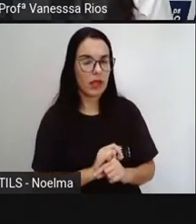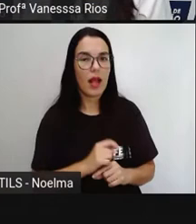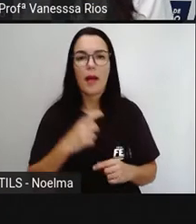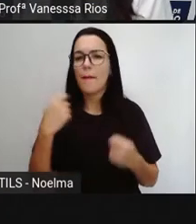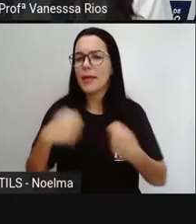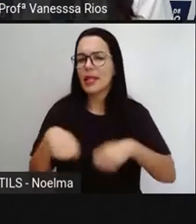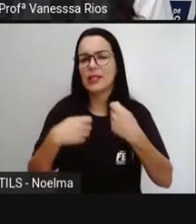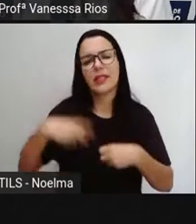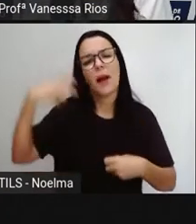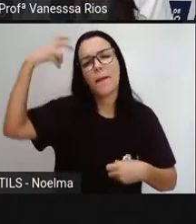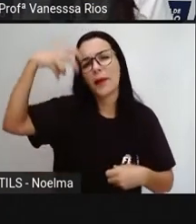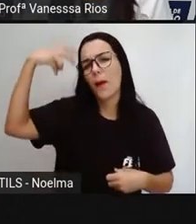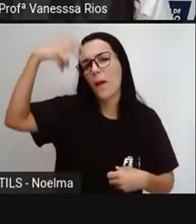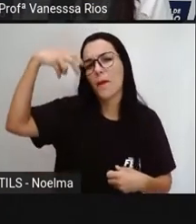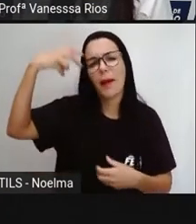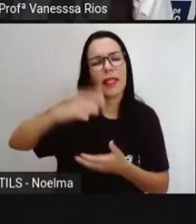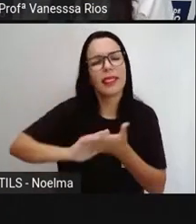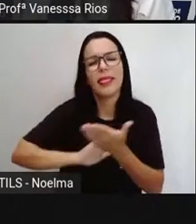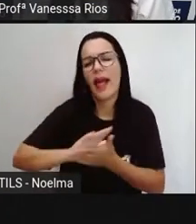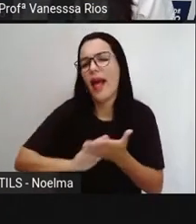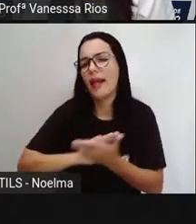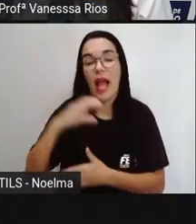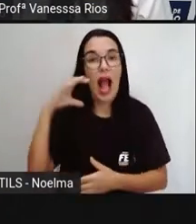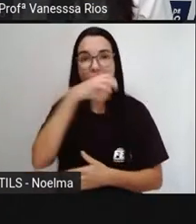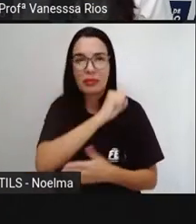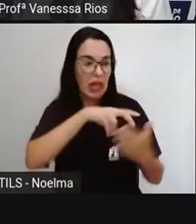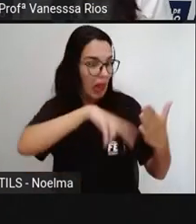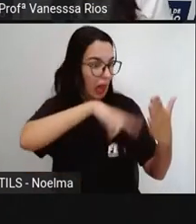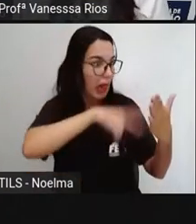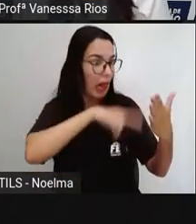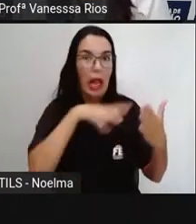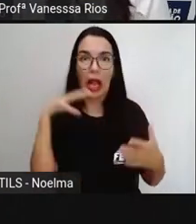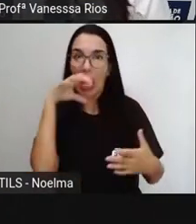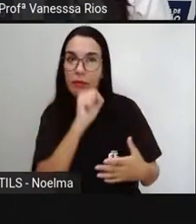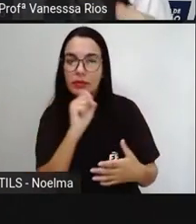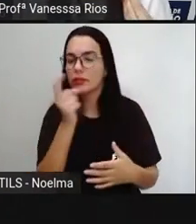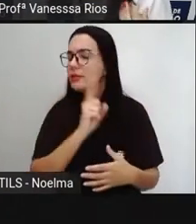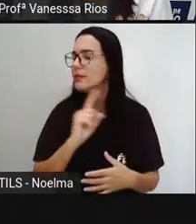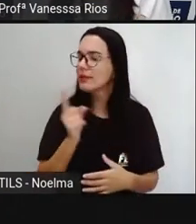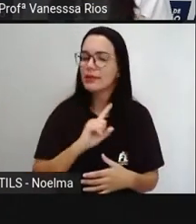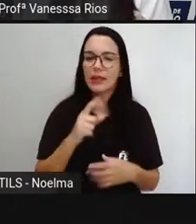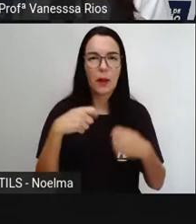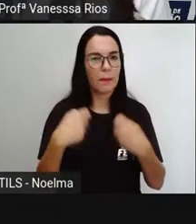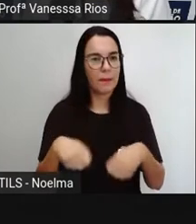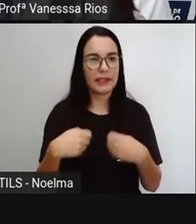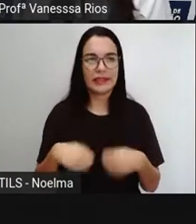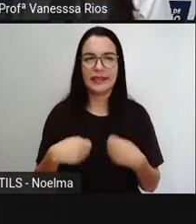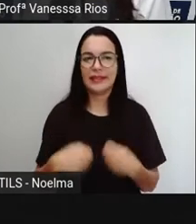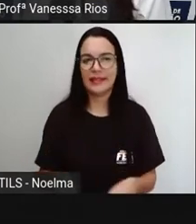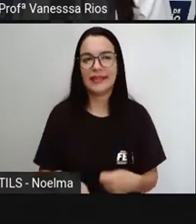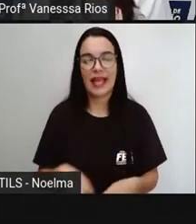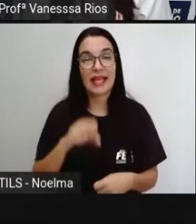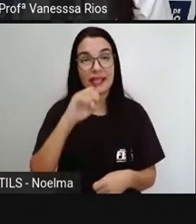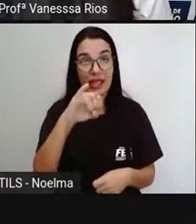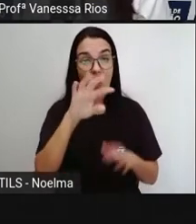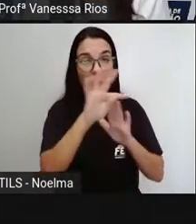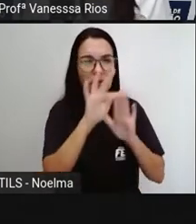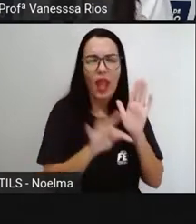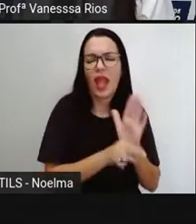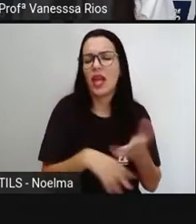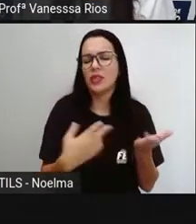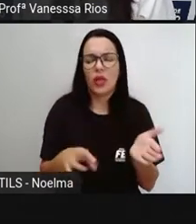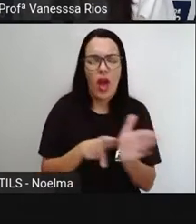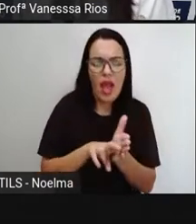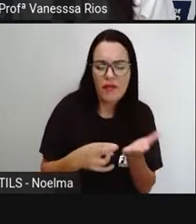preocupação. O mais importante na leitura de um livro, de um texto, de uma revista, é a compreensão